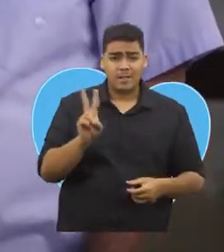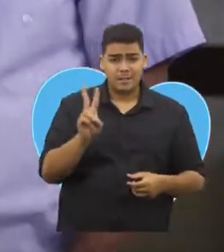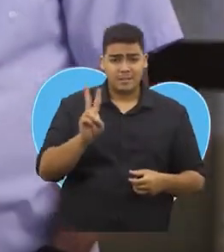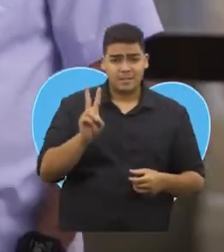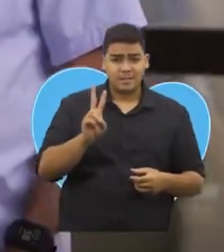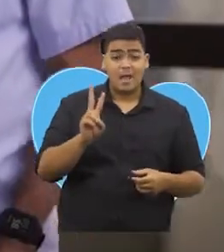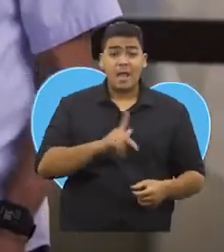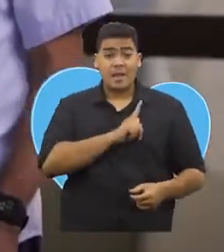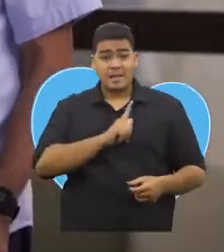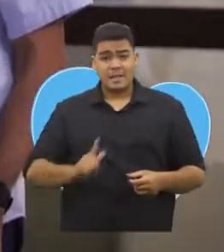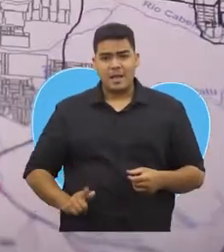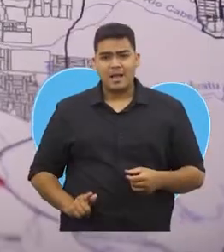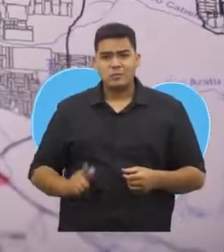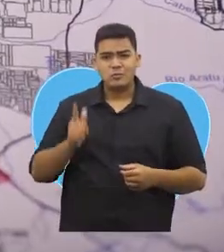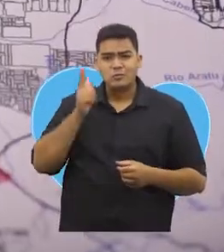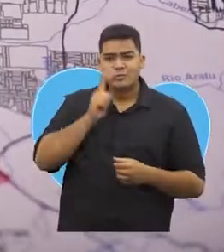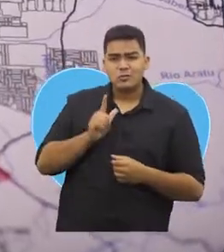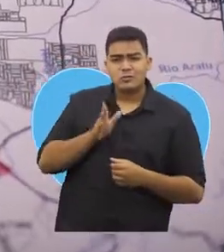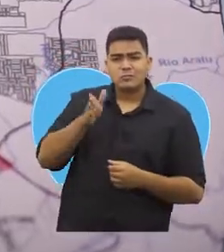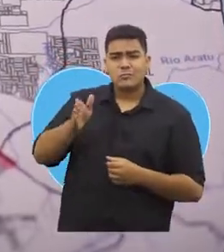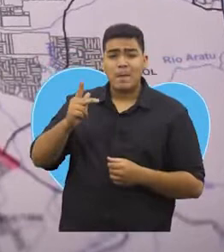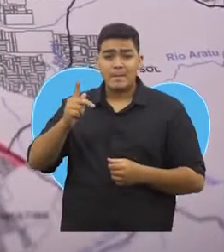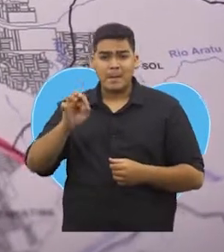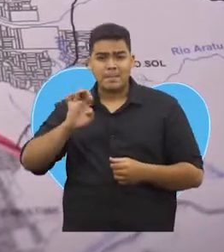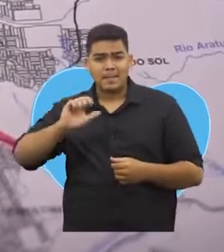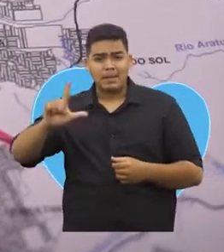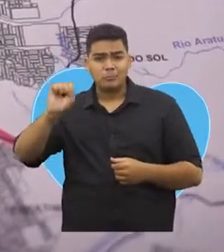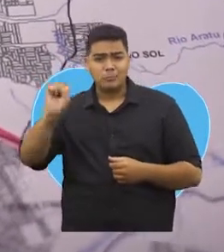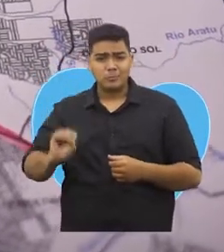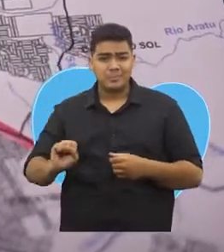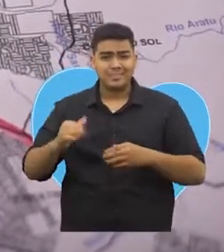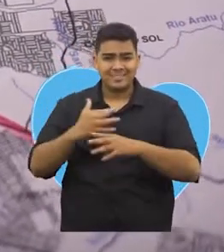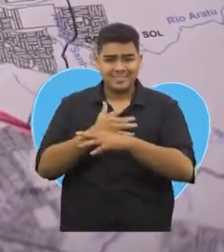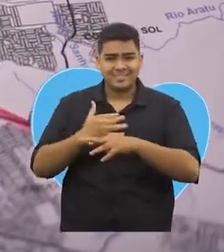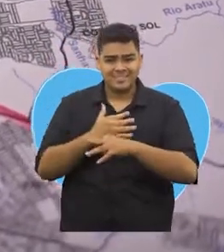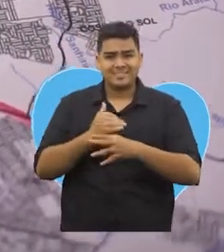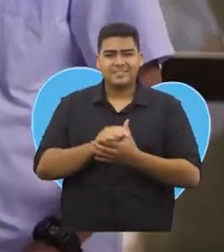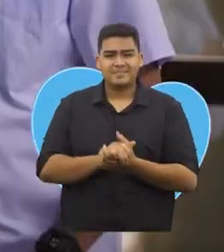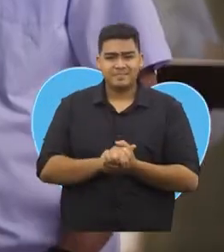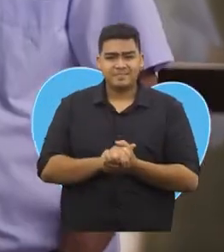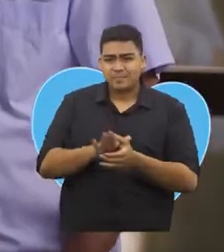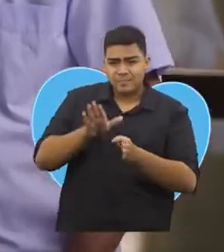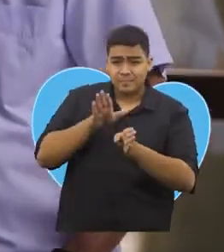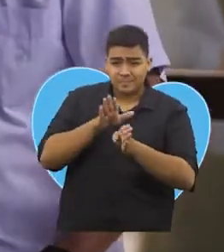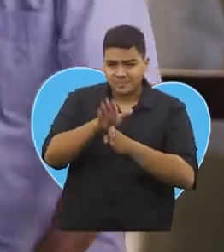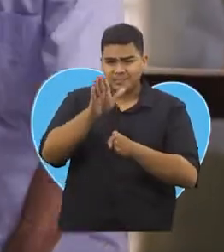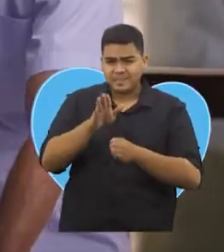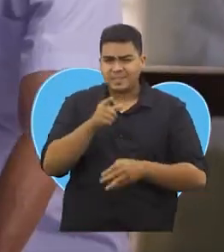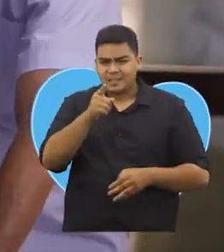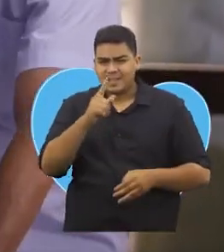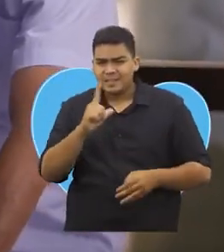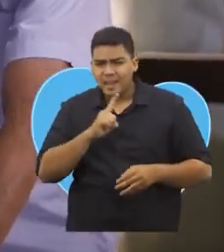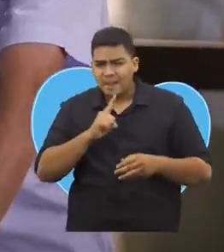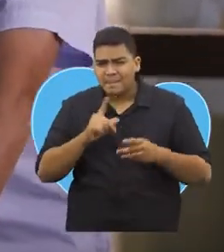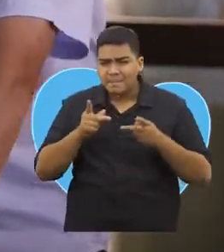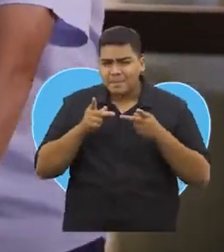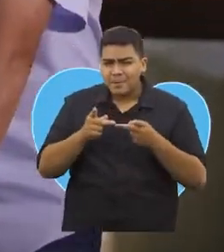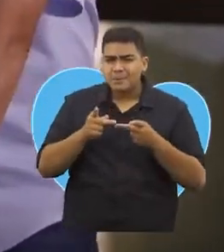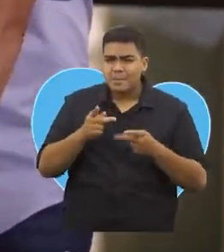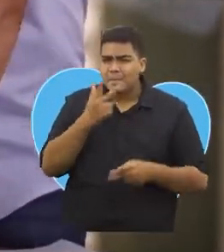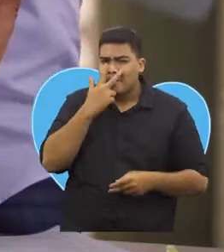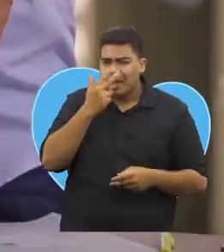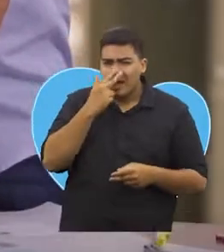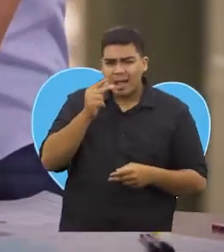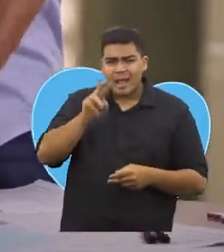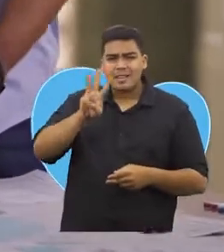Gaiso para a Perimetral Sul da cidade. Daí uma sugestão também que eu soube que você já tem projeto, que é também